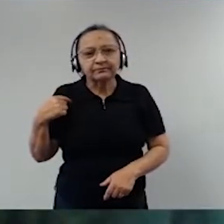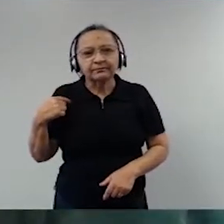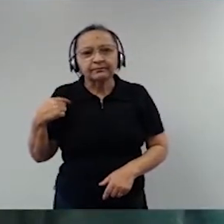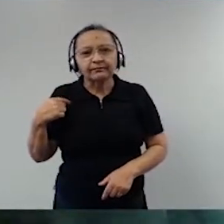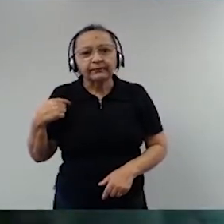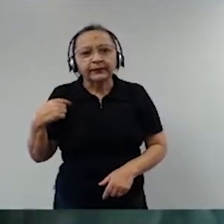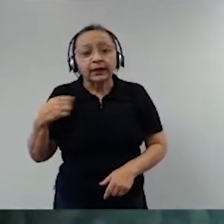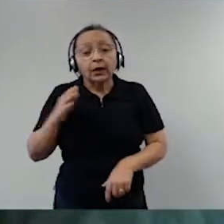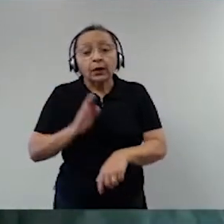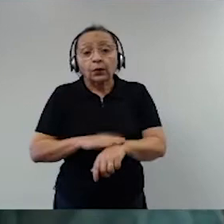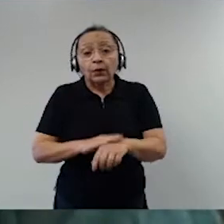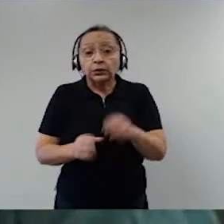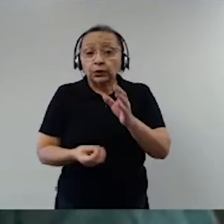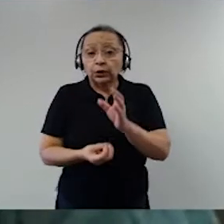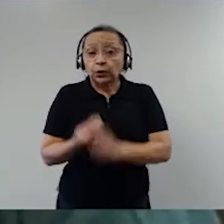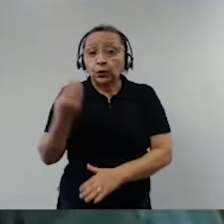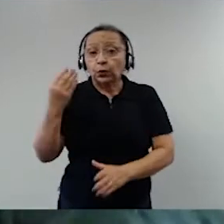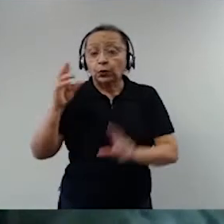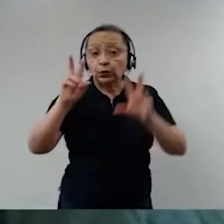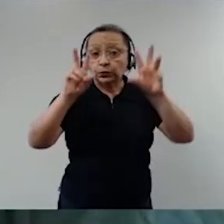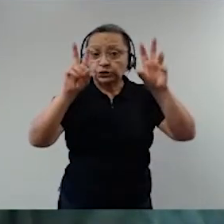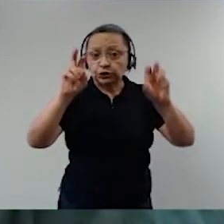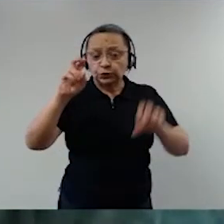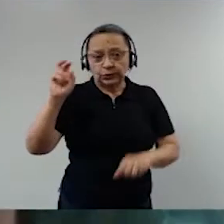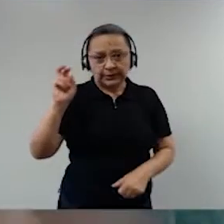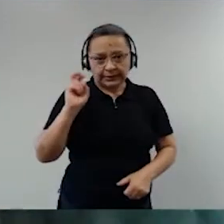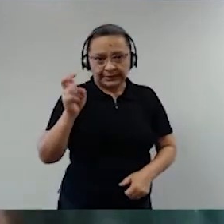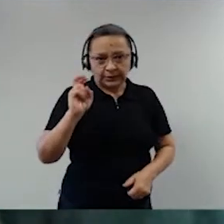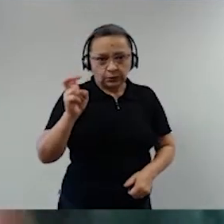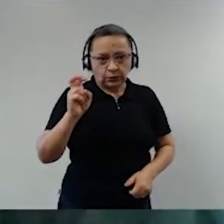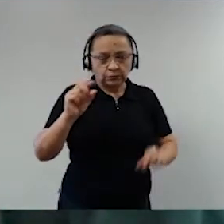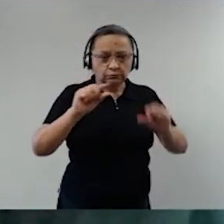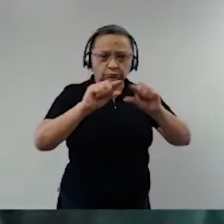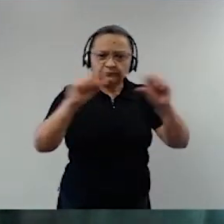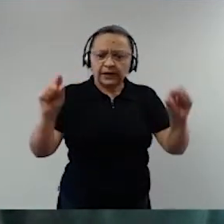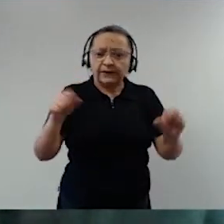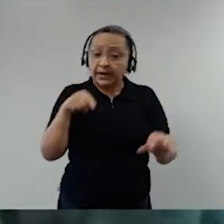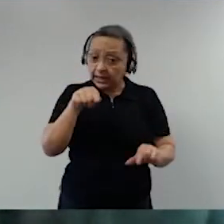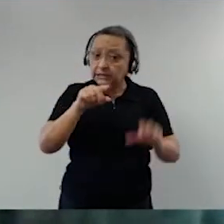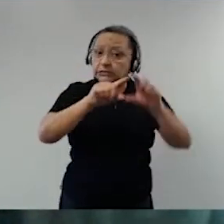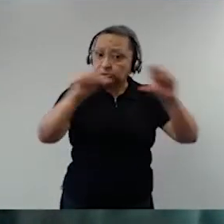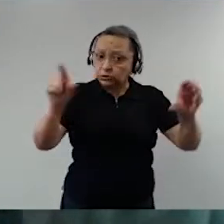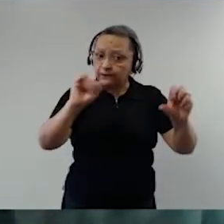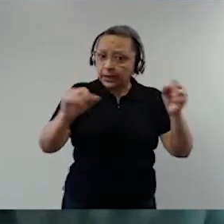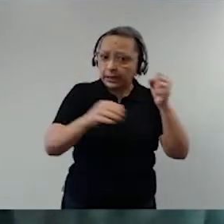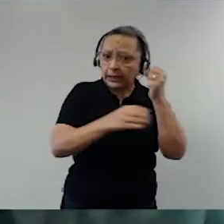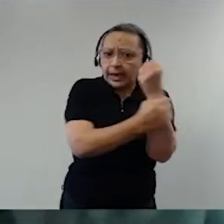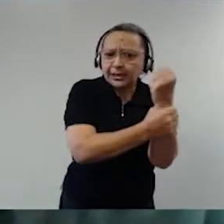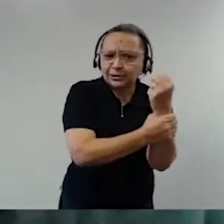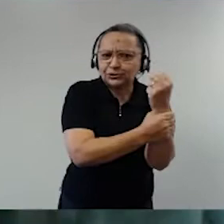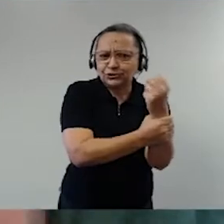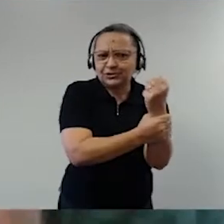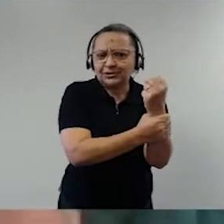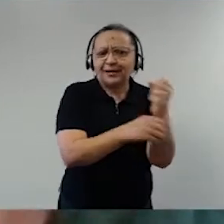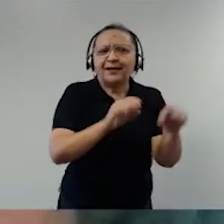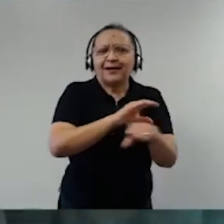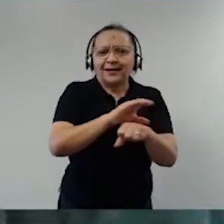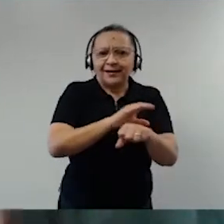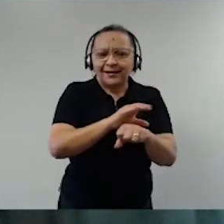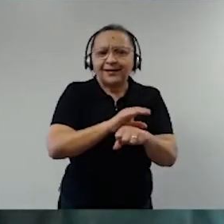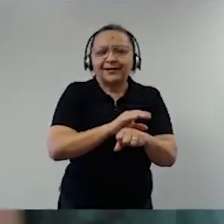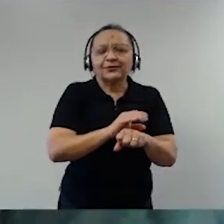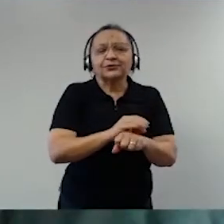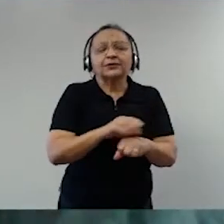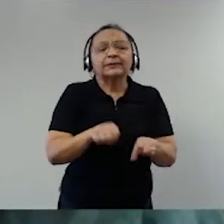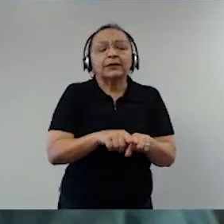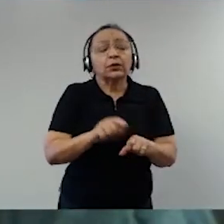Quando foi criado o título quinto, dizia-se, é um título para garantir a democracia e que o